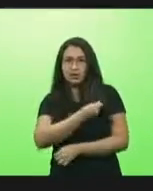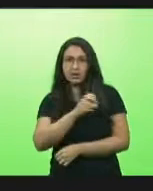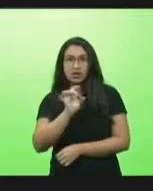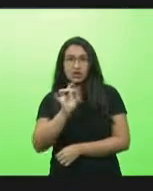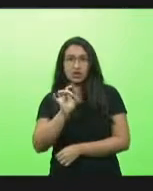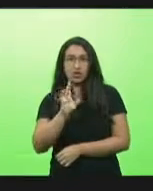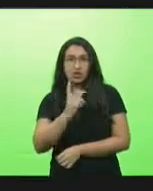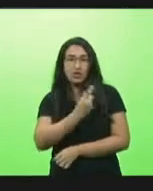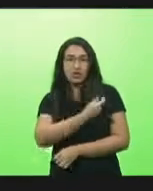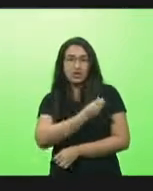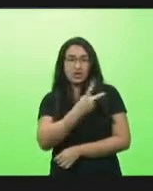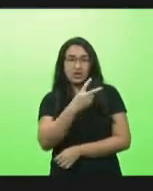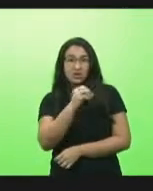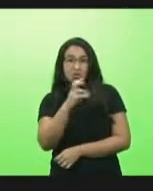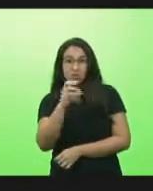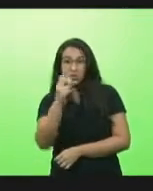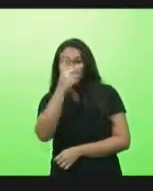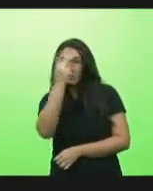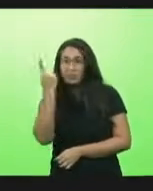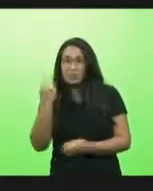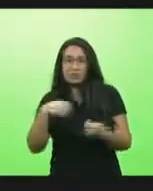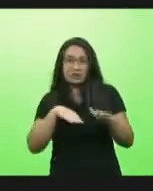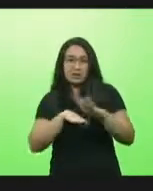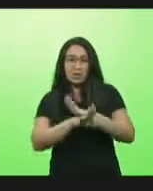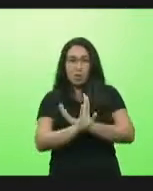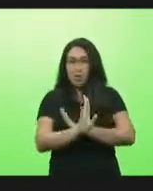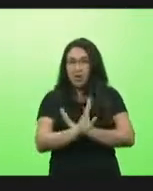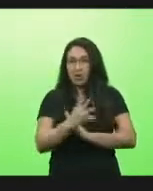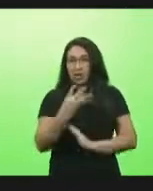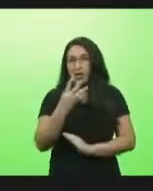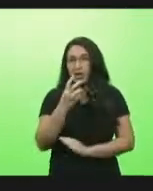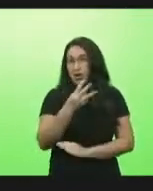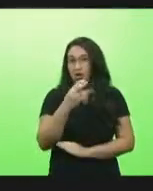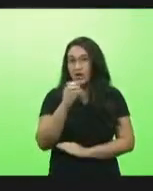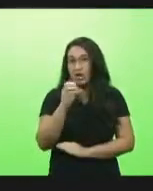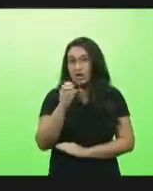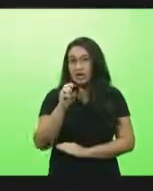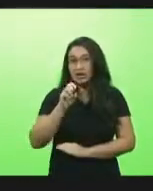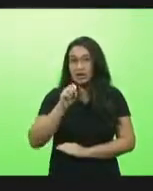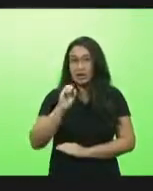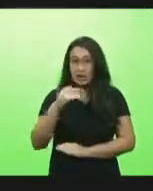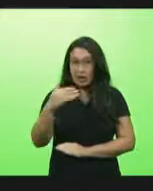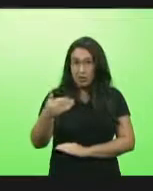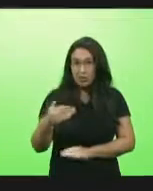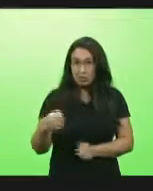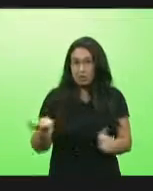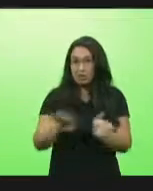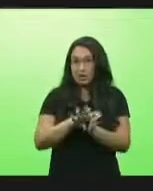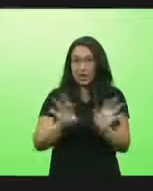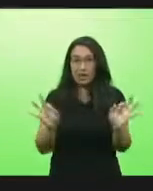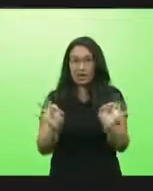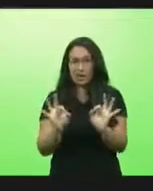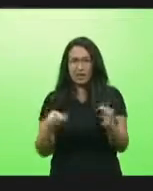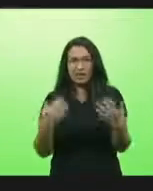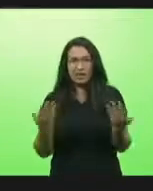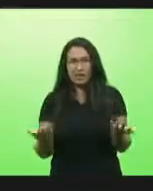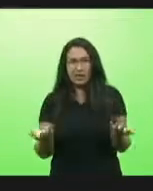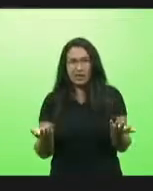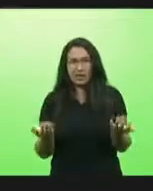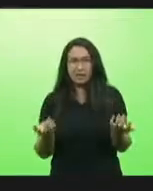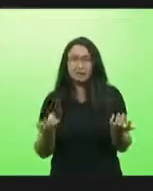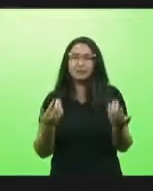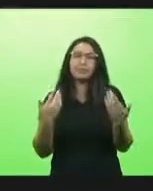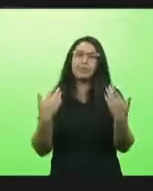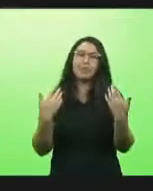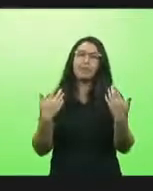pessoas disseram não temos que guardar 300 vacinas porque isso não chega mais então visando dar transparência